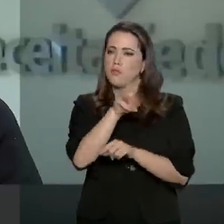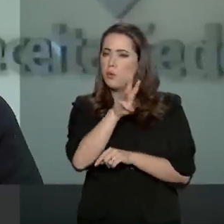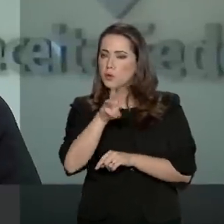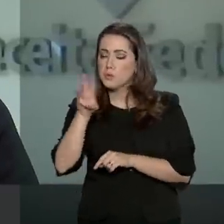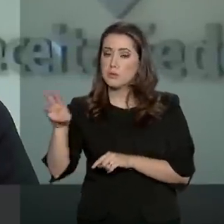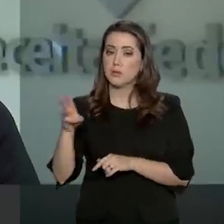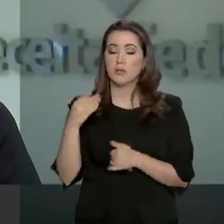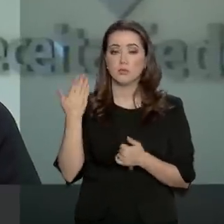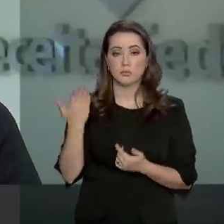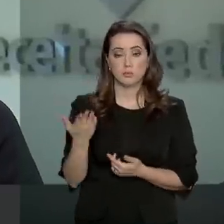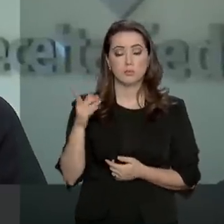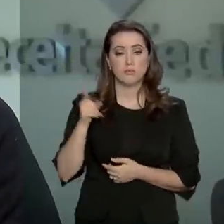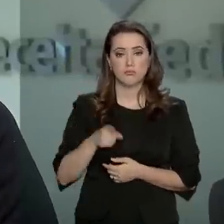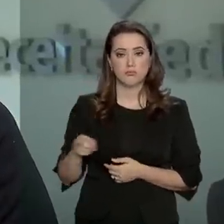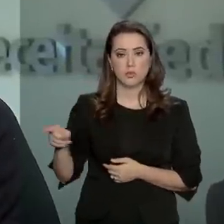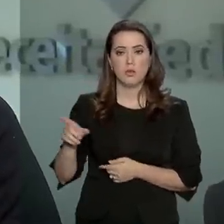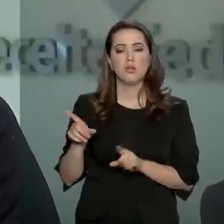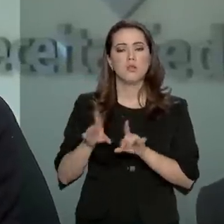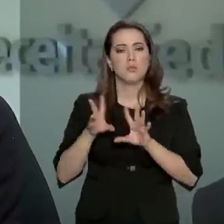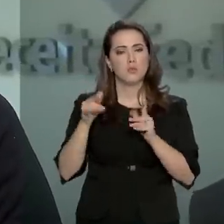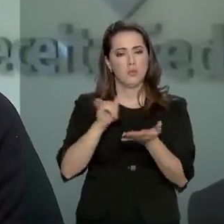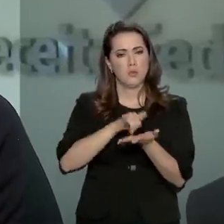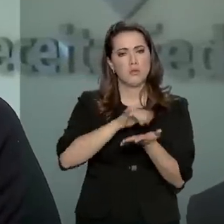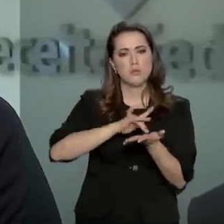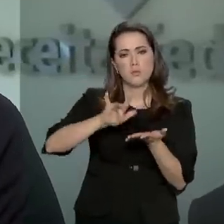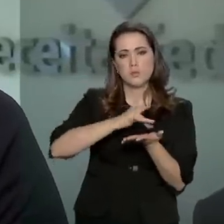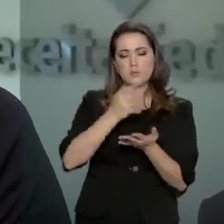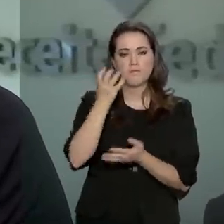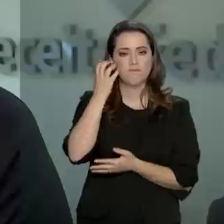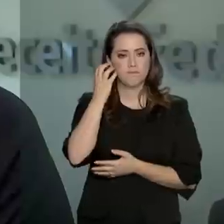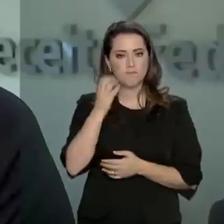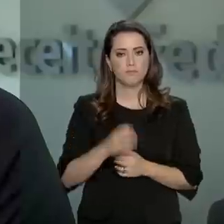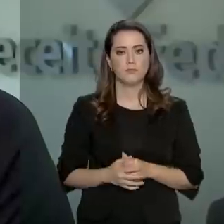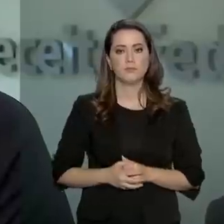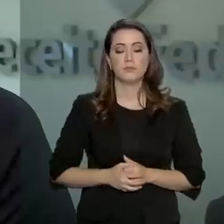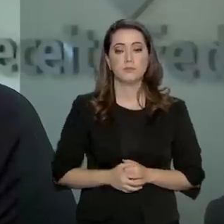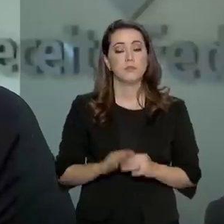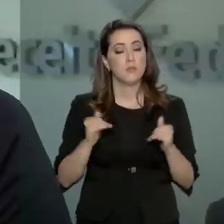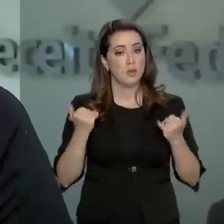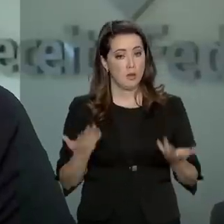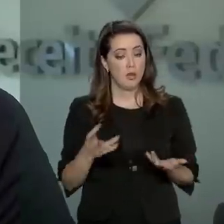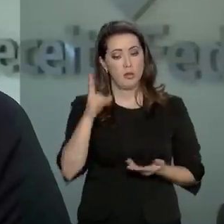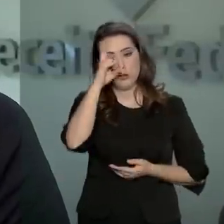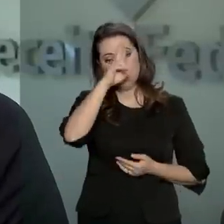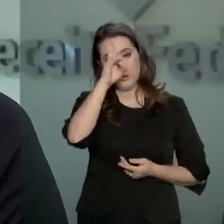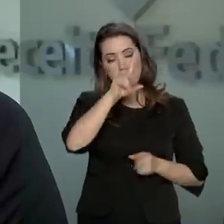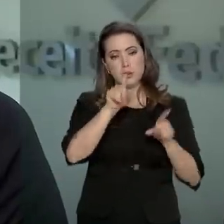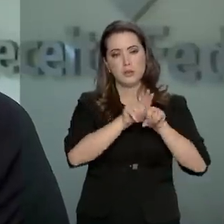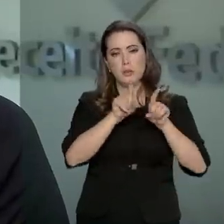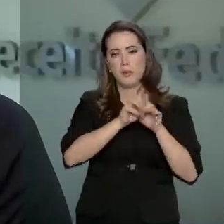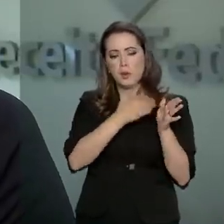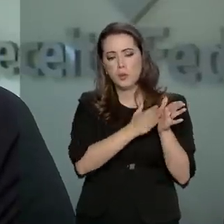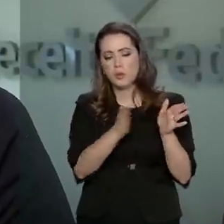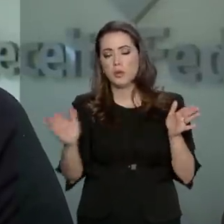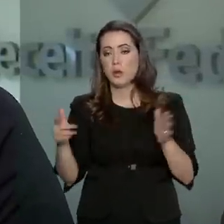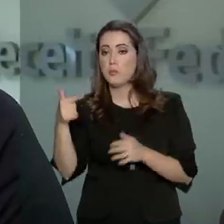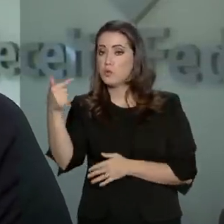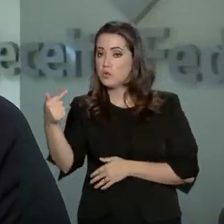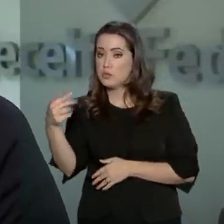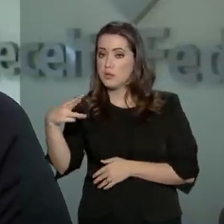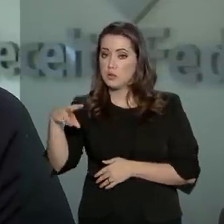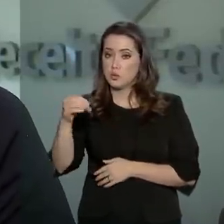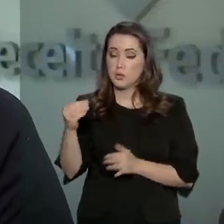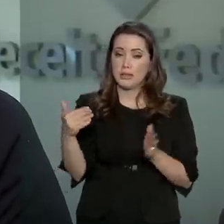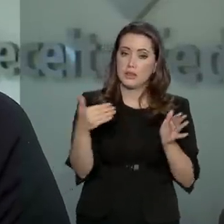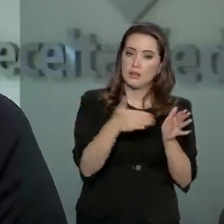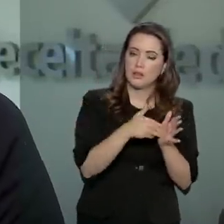Meu Imposto de Renda, disponível para tablets e para smartphones. Lembrando que o prazo vai do dia 7 de